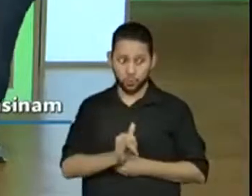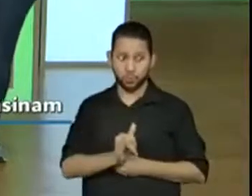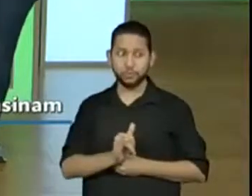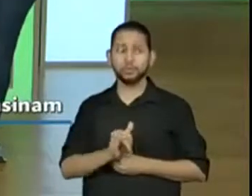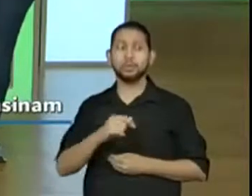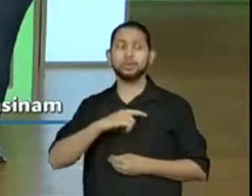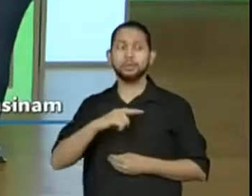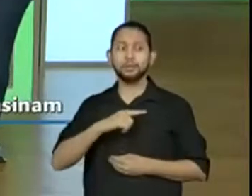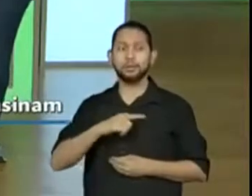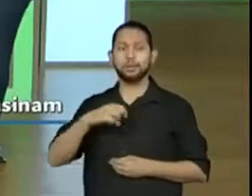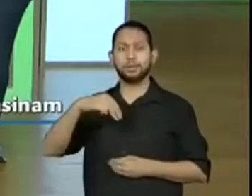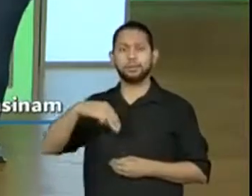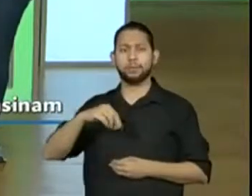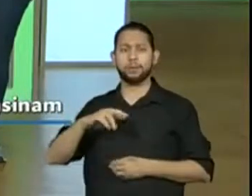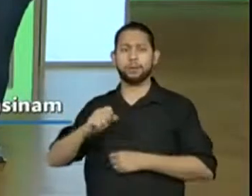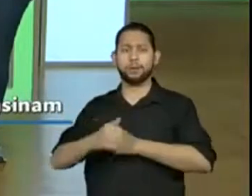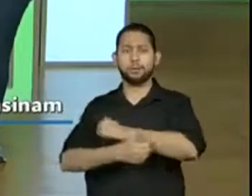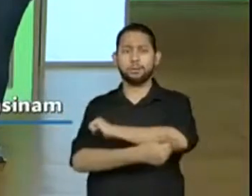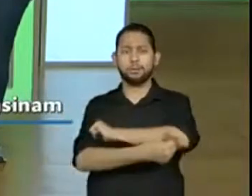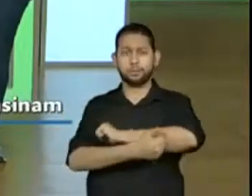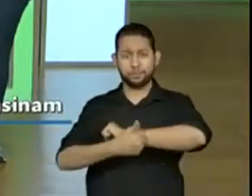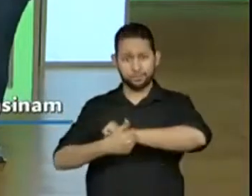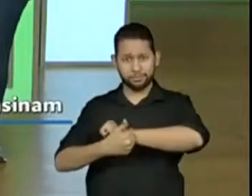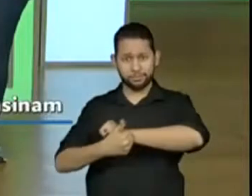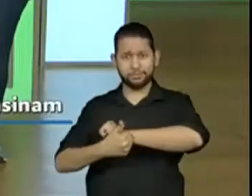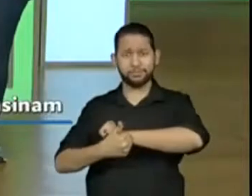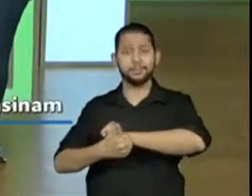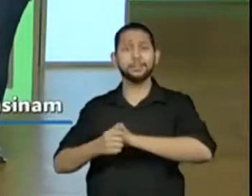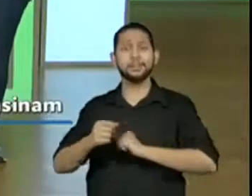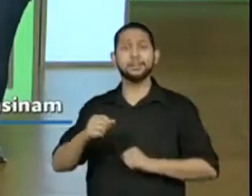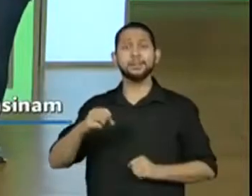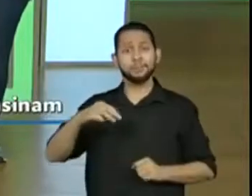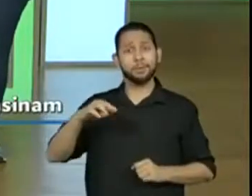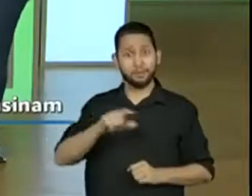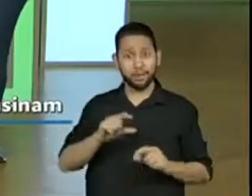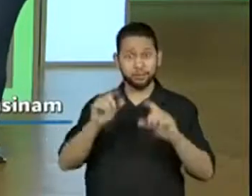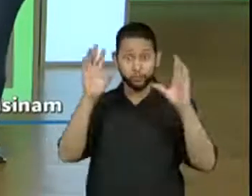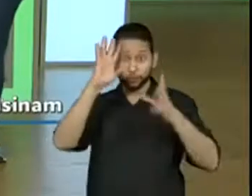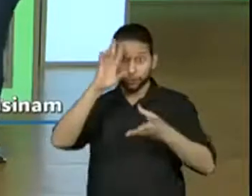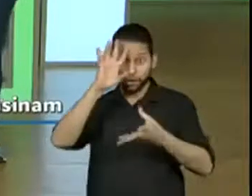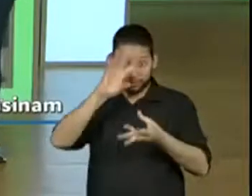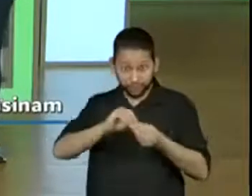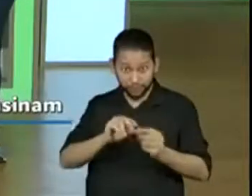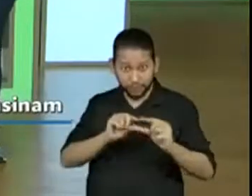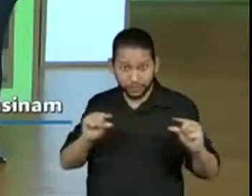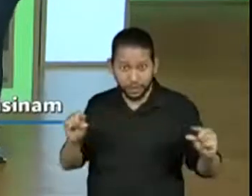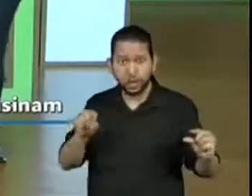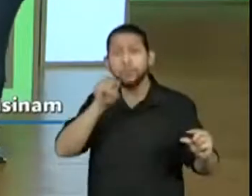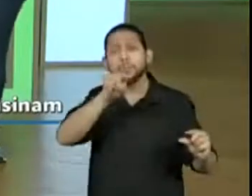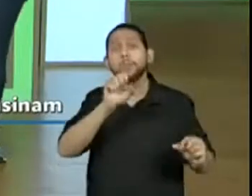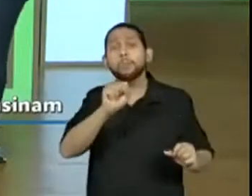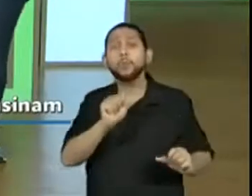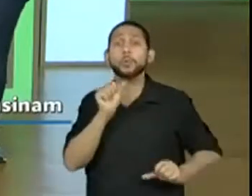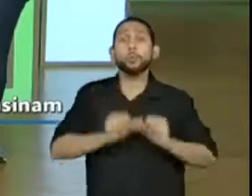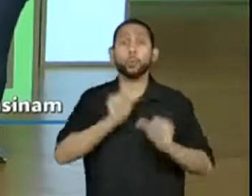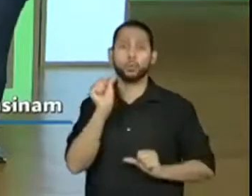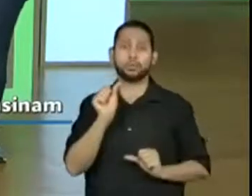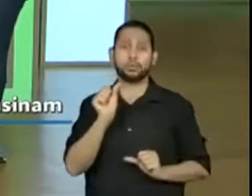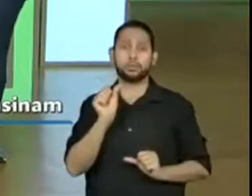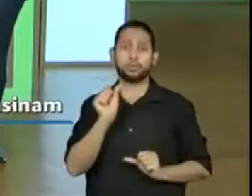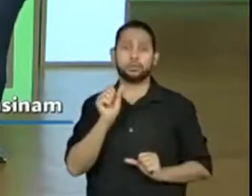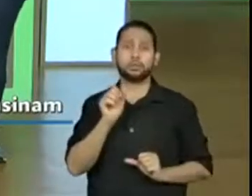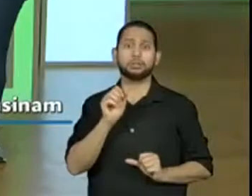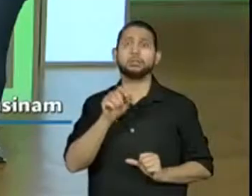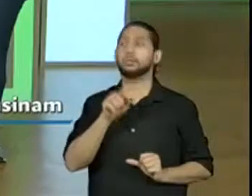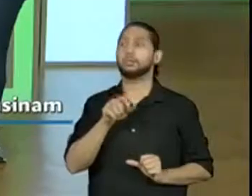professores tiverem alguma sugestão aí, coloquem aí. Tá bom? Olha só. Mas eu gostei também da sinceridade com filtro.